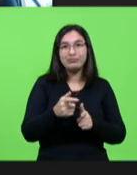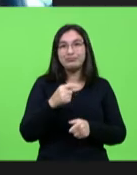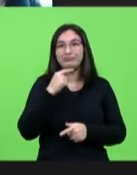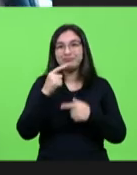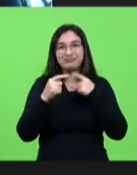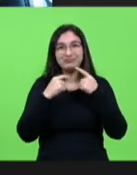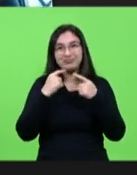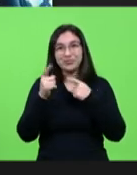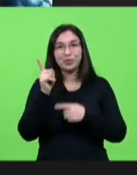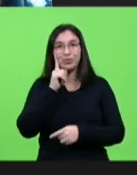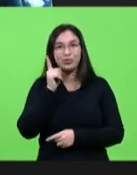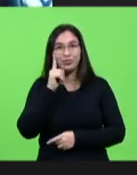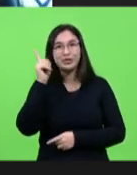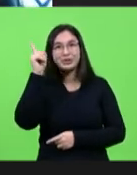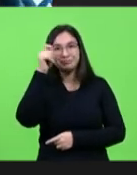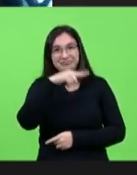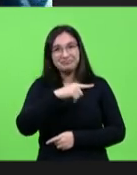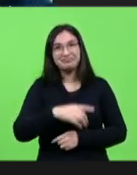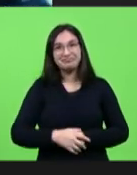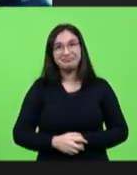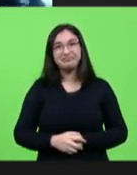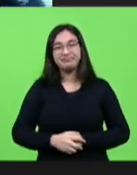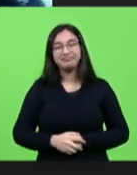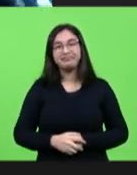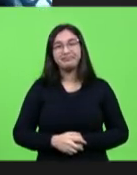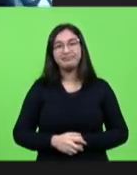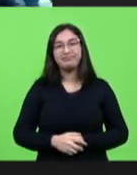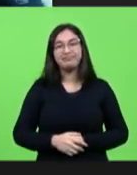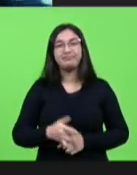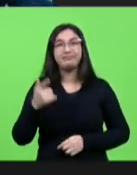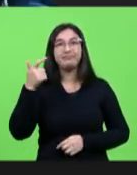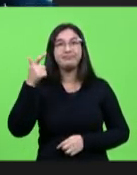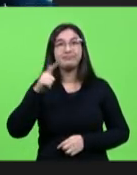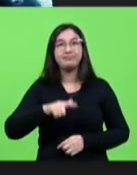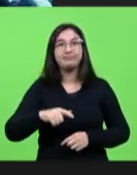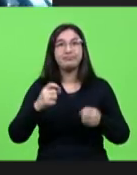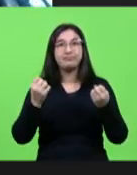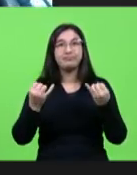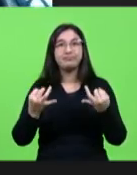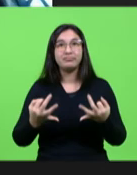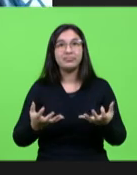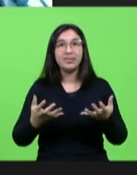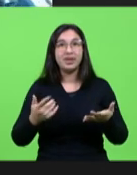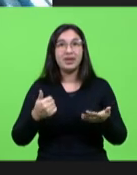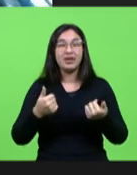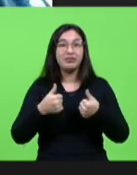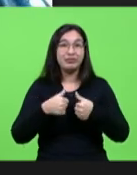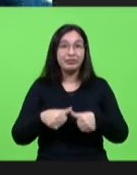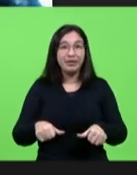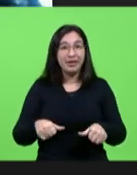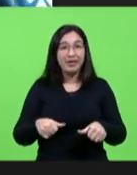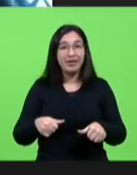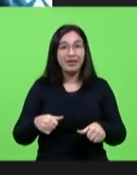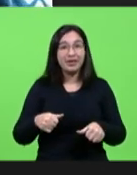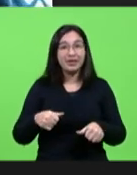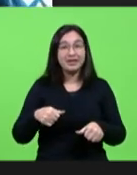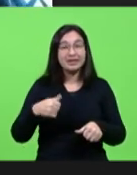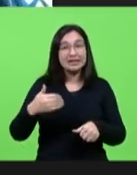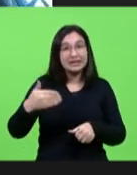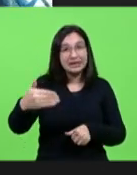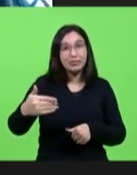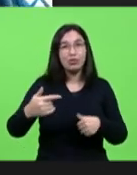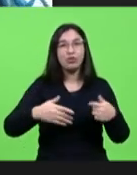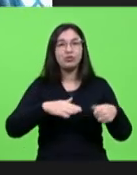diariamente eu gostaria de dizer também que gostaria de ficar mais tempo na reunião depois dialogando com vocês